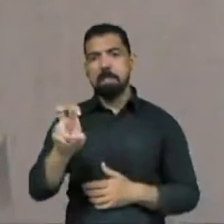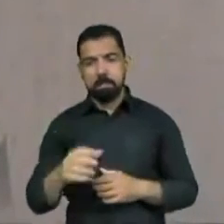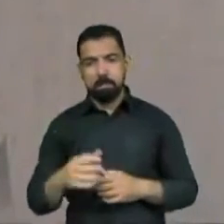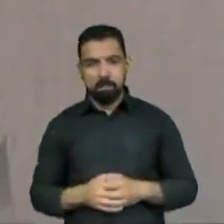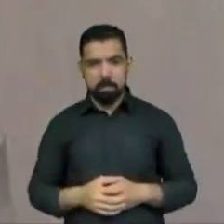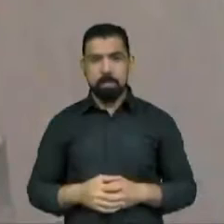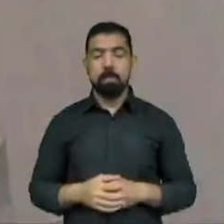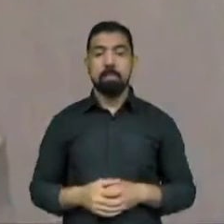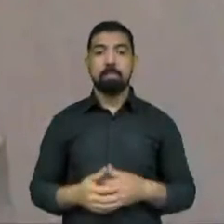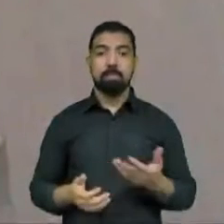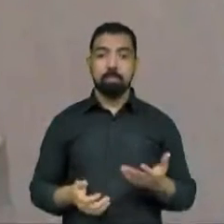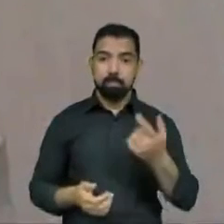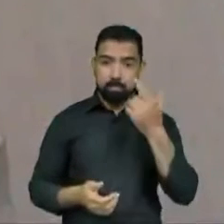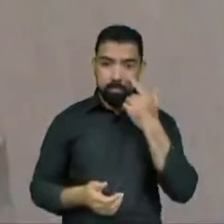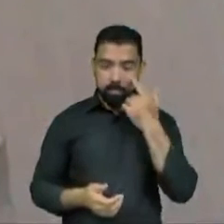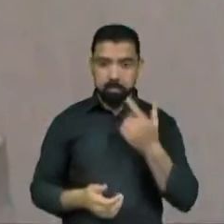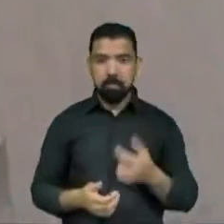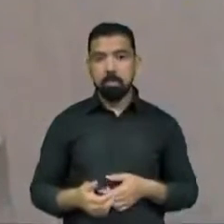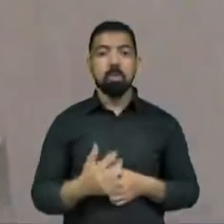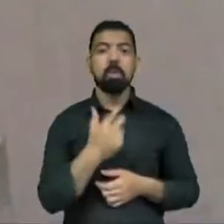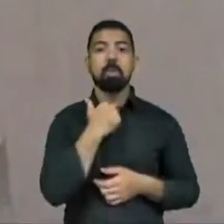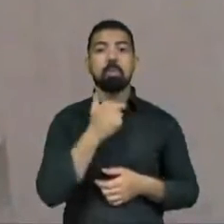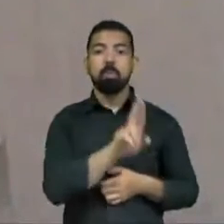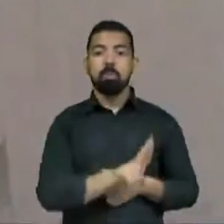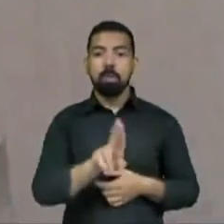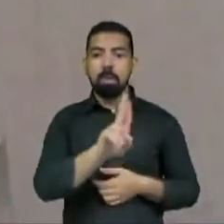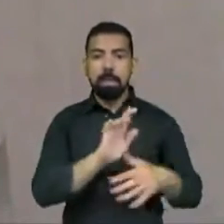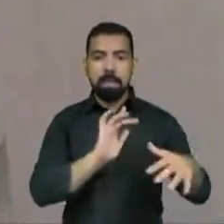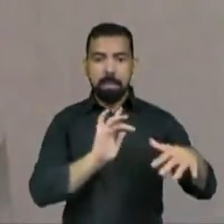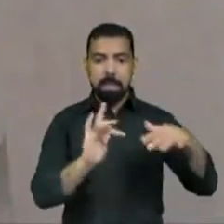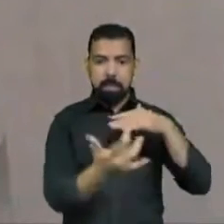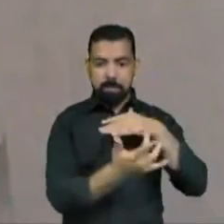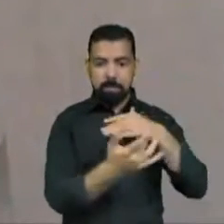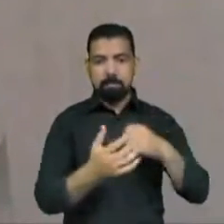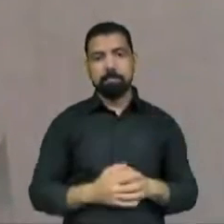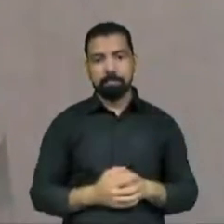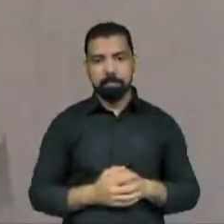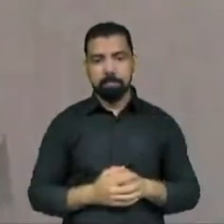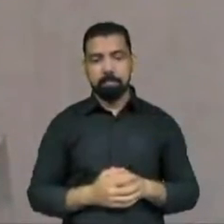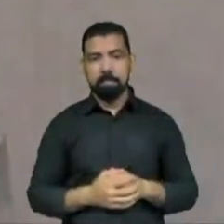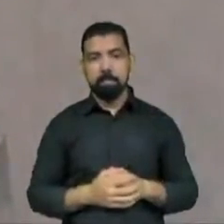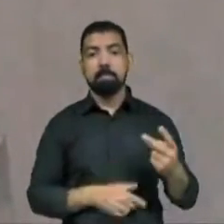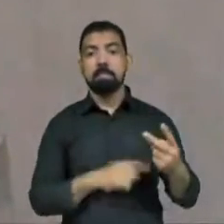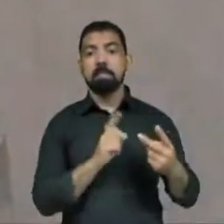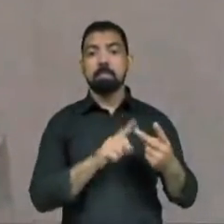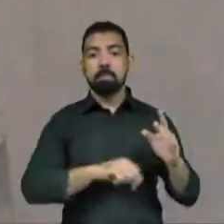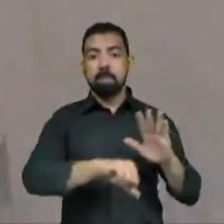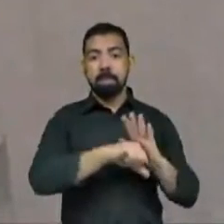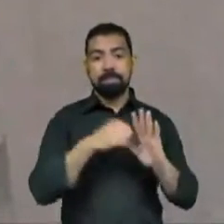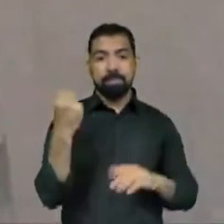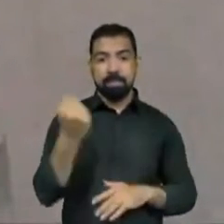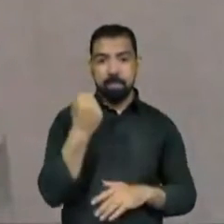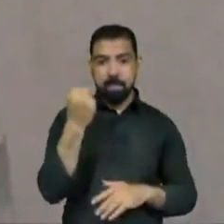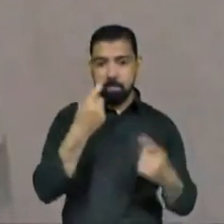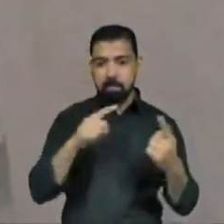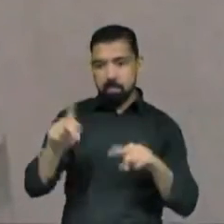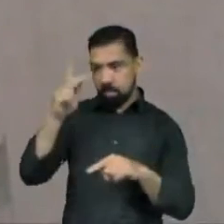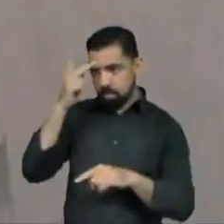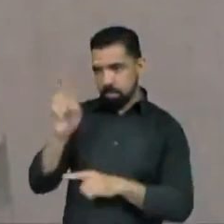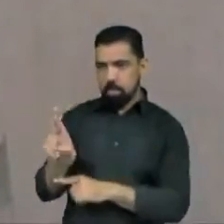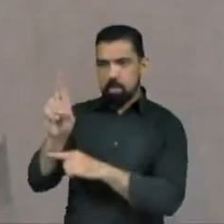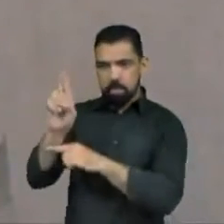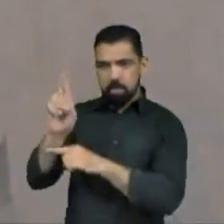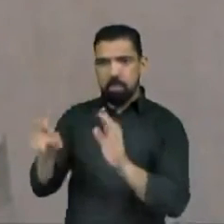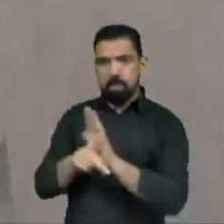cautelar de não usar as redes sociais, cometeu crimes gravíssimos contra uma autoridade da República, uma mulher, uma